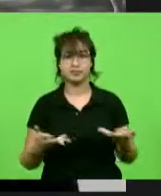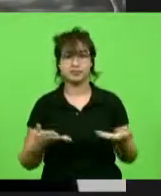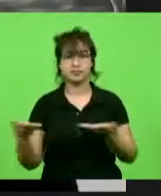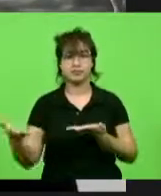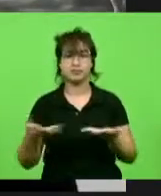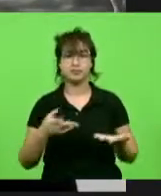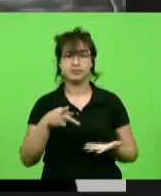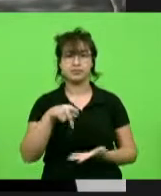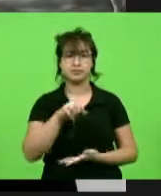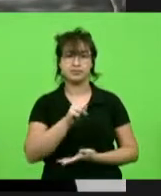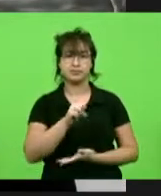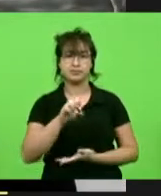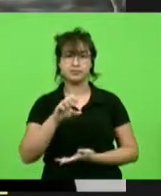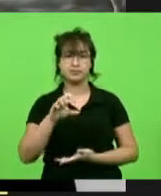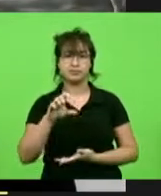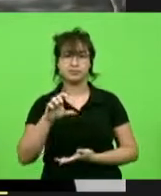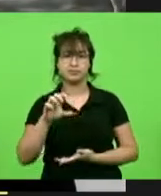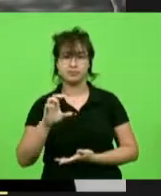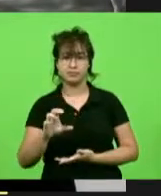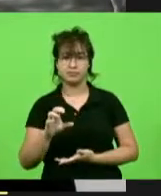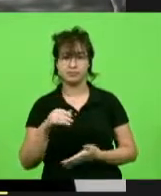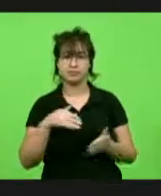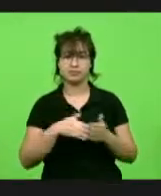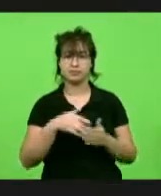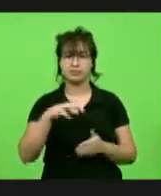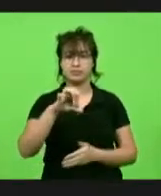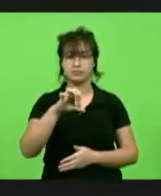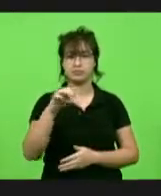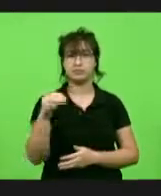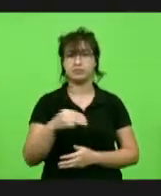PSD-PSC, pelo tempo de nove minutos.